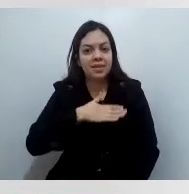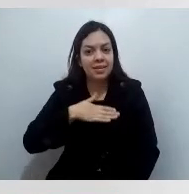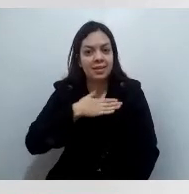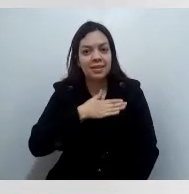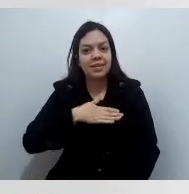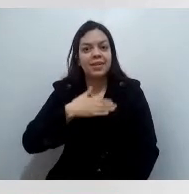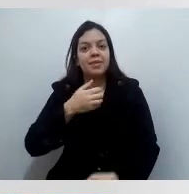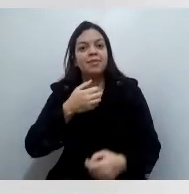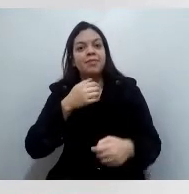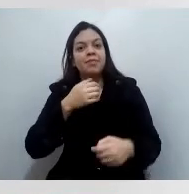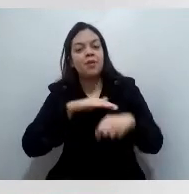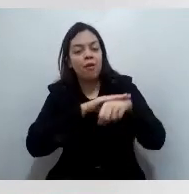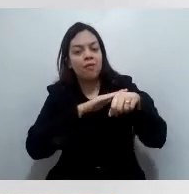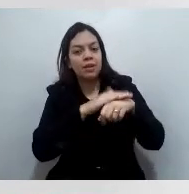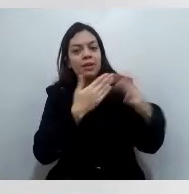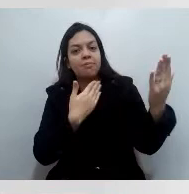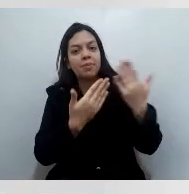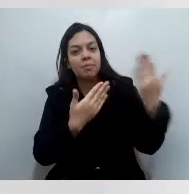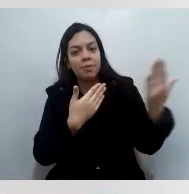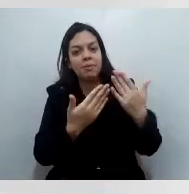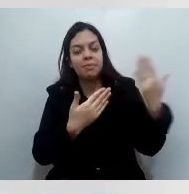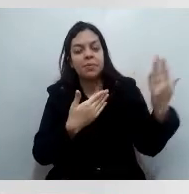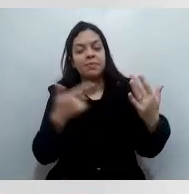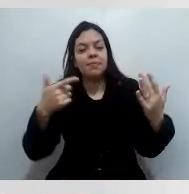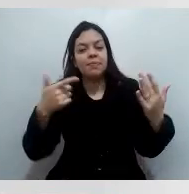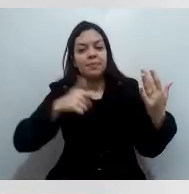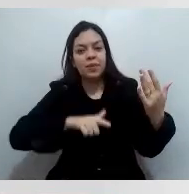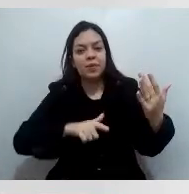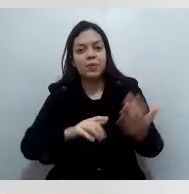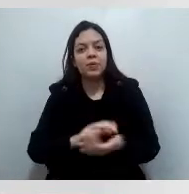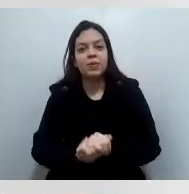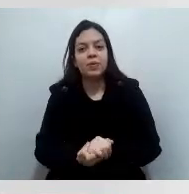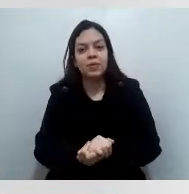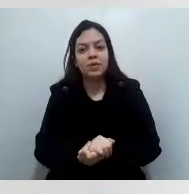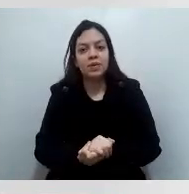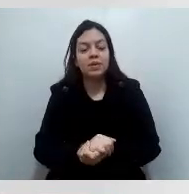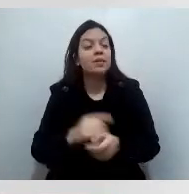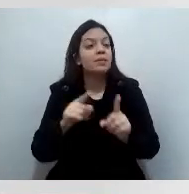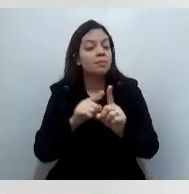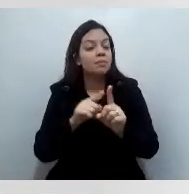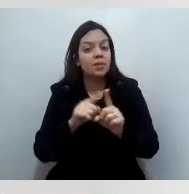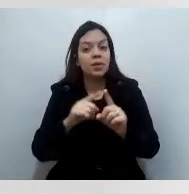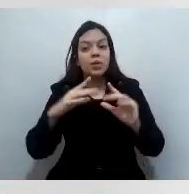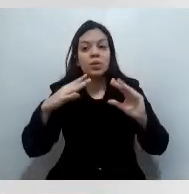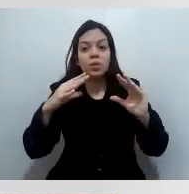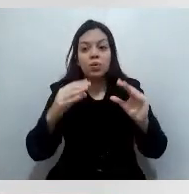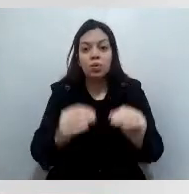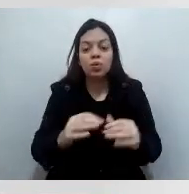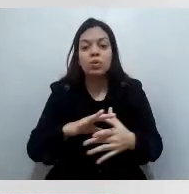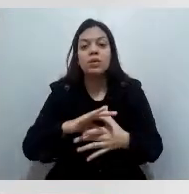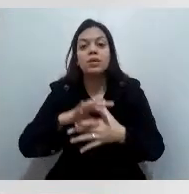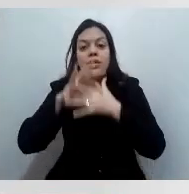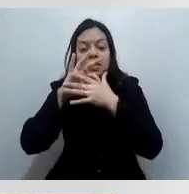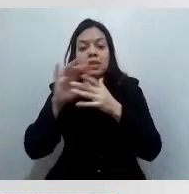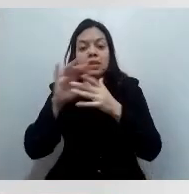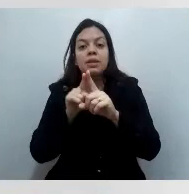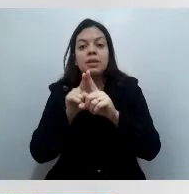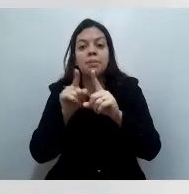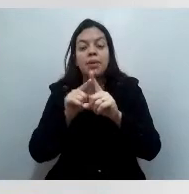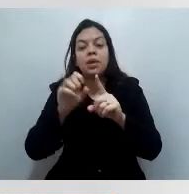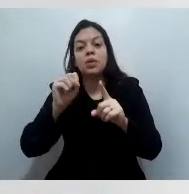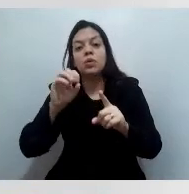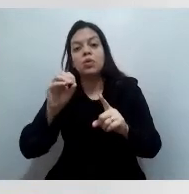estar novamente conversando com você e todos os líderes e associados dos sindicatos